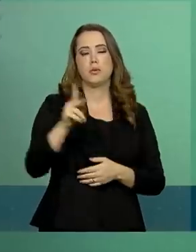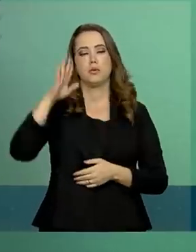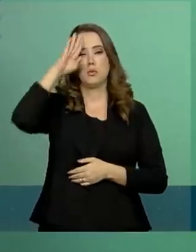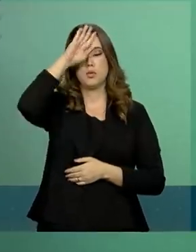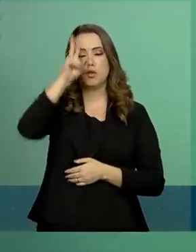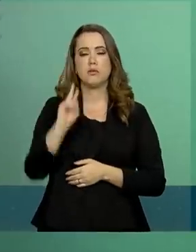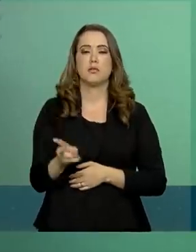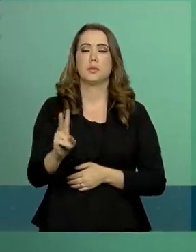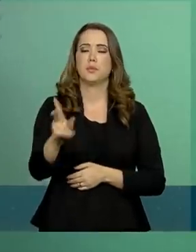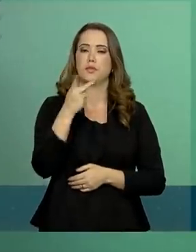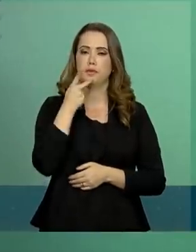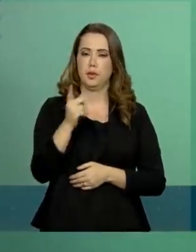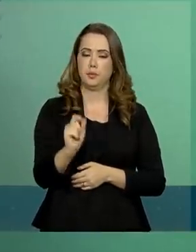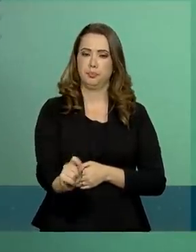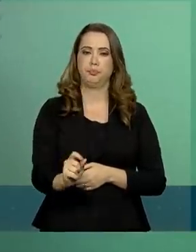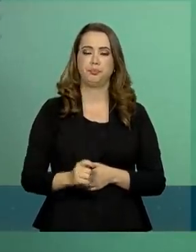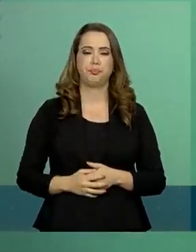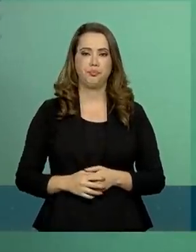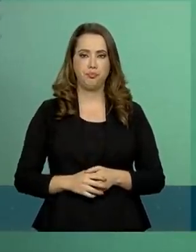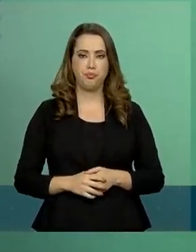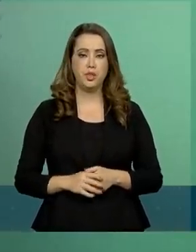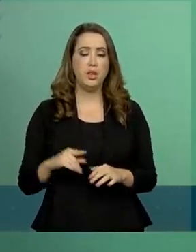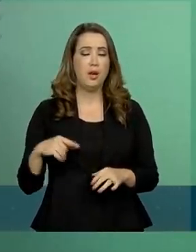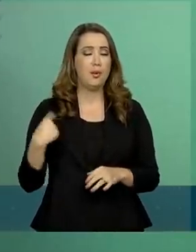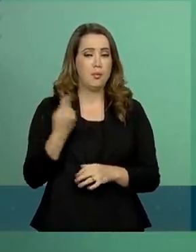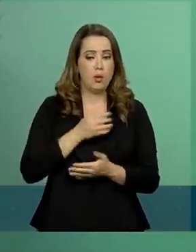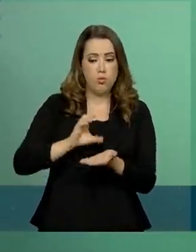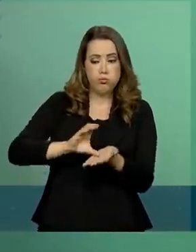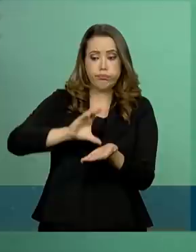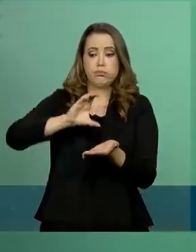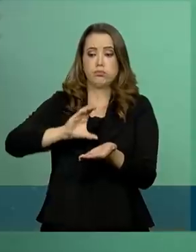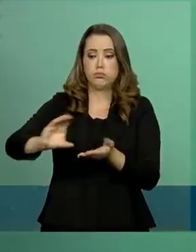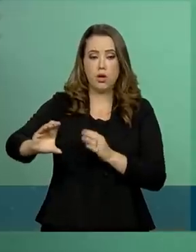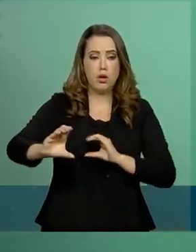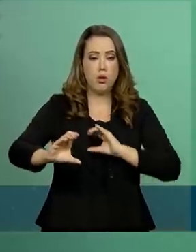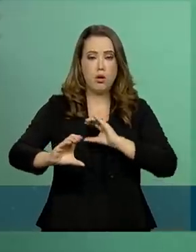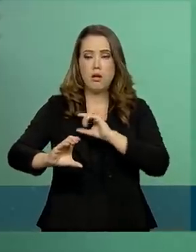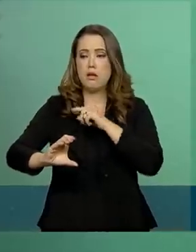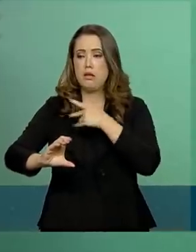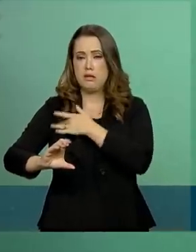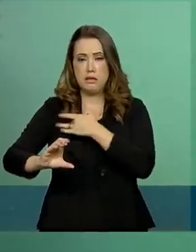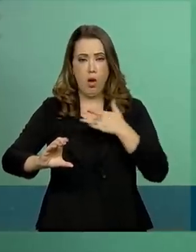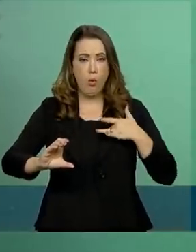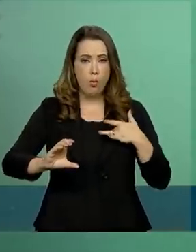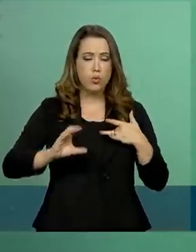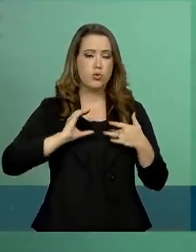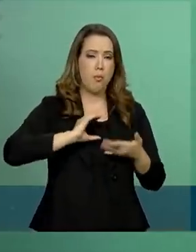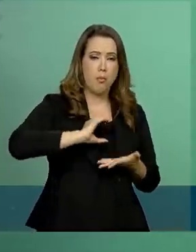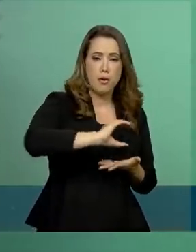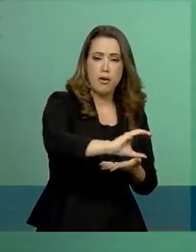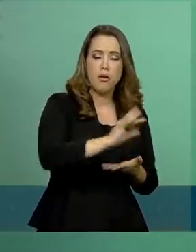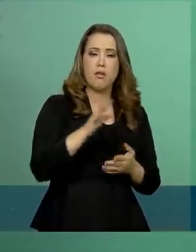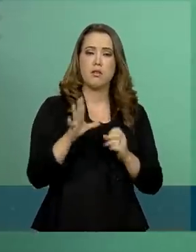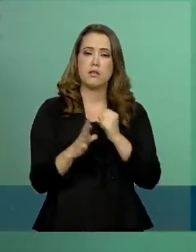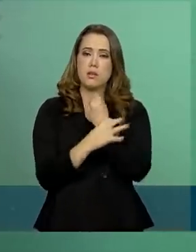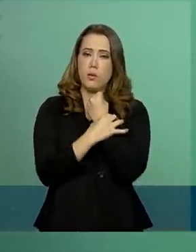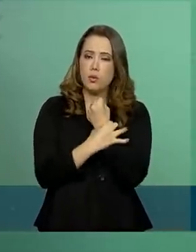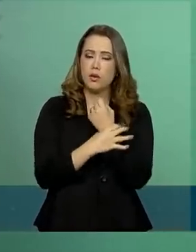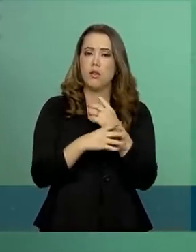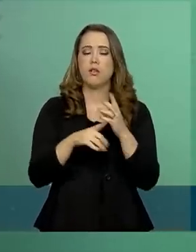continuamente, para investir em saúde, educação, segurança e